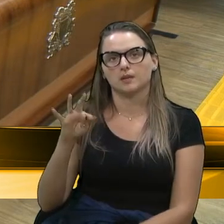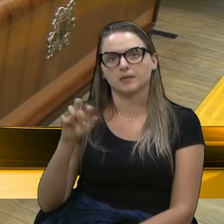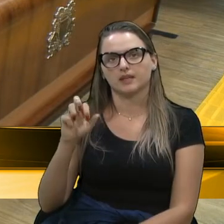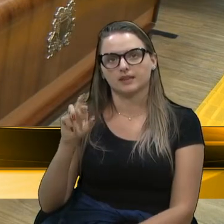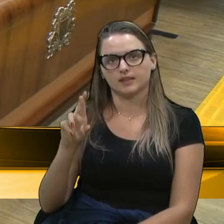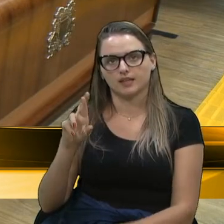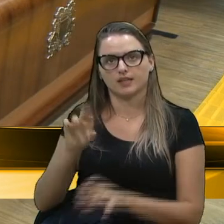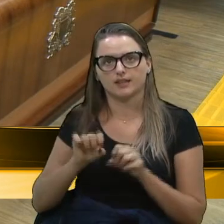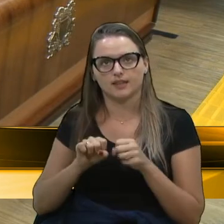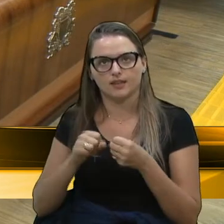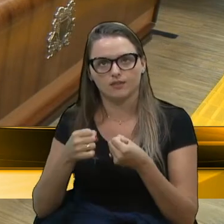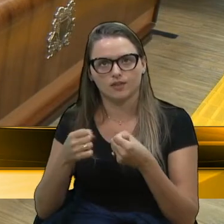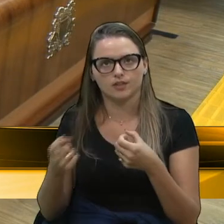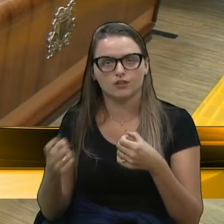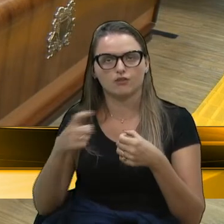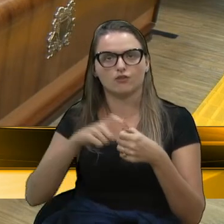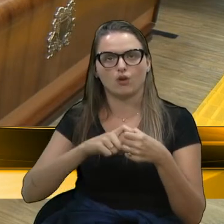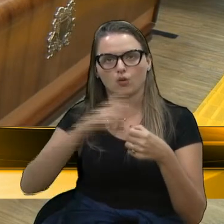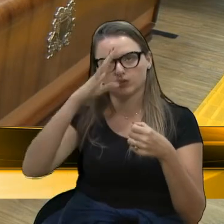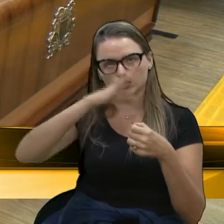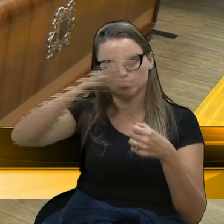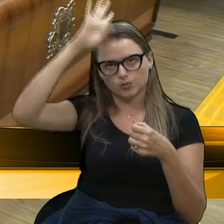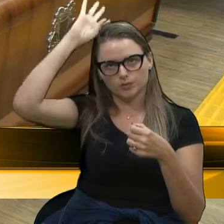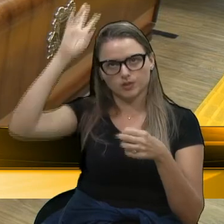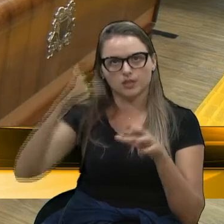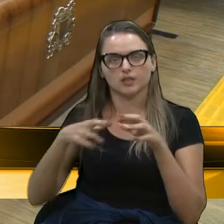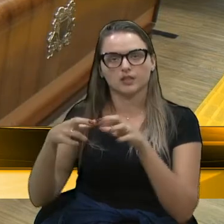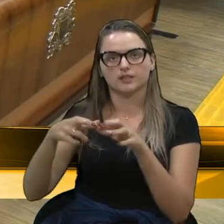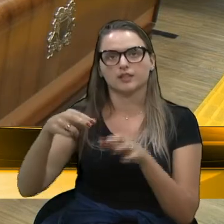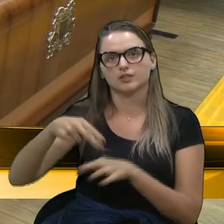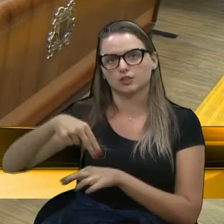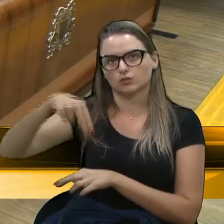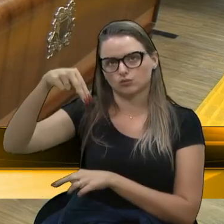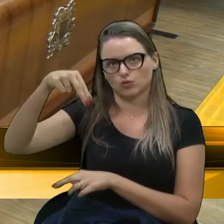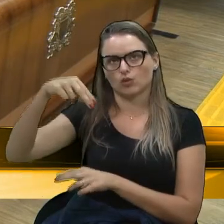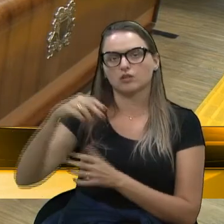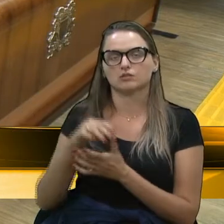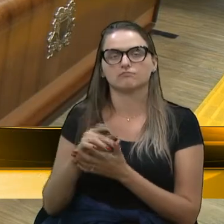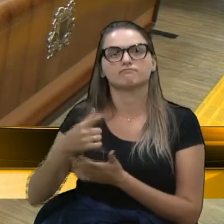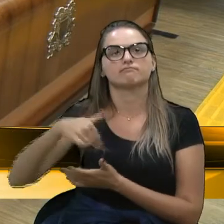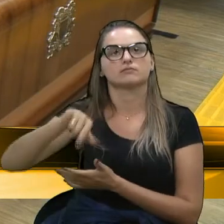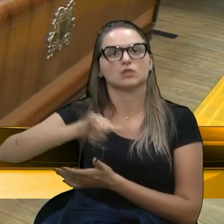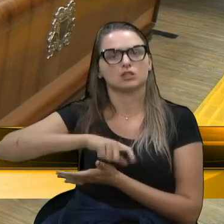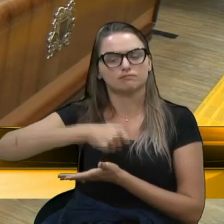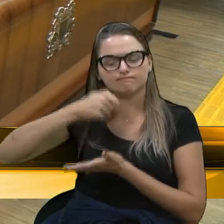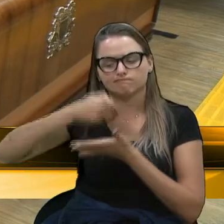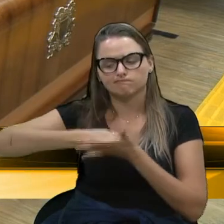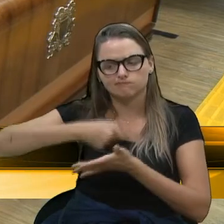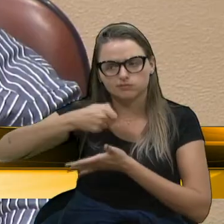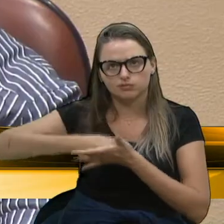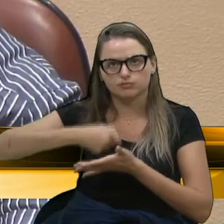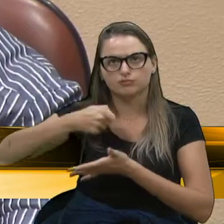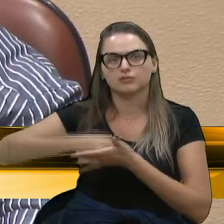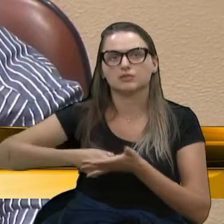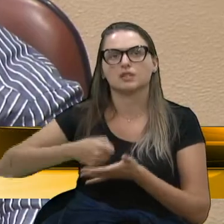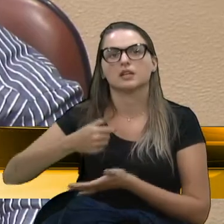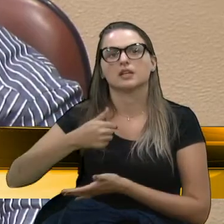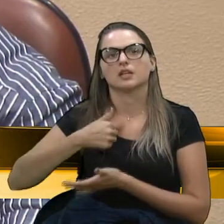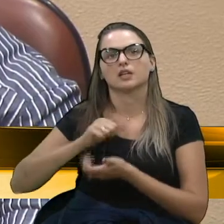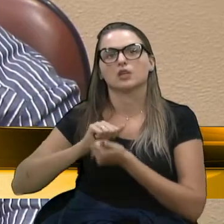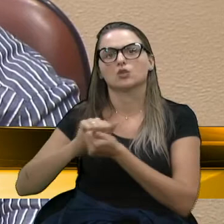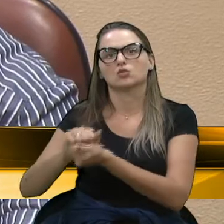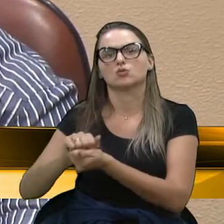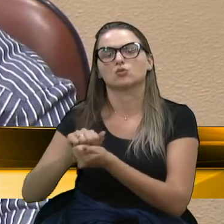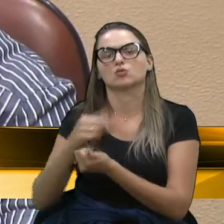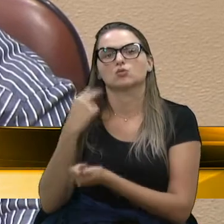volta dos bombeiros da Zona Norte, nós vamos ter que batalhar muito. Inclusive, estivemos com o vereador Renato,